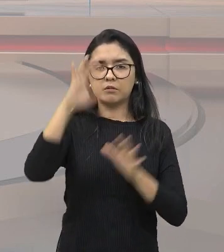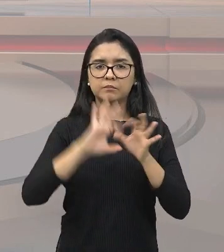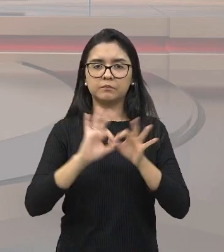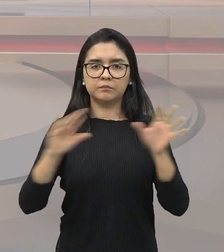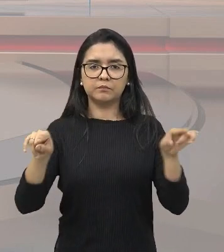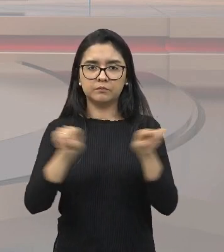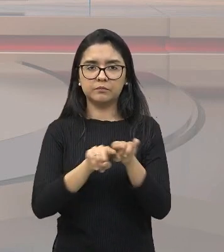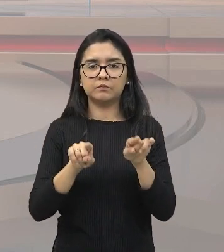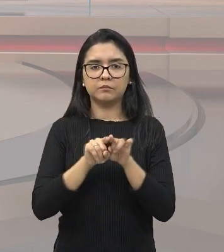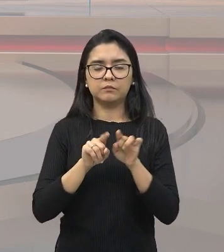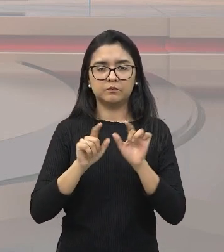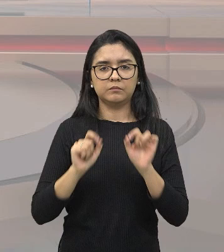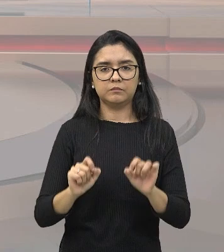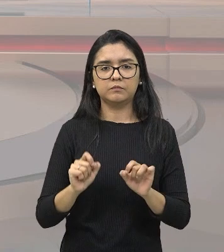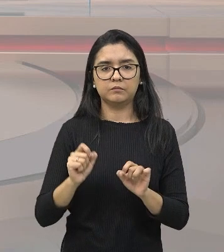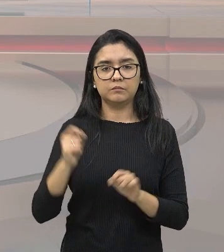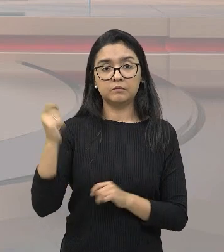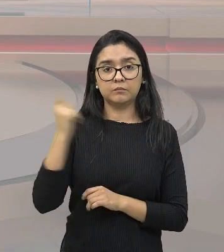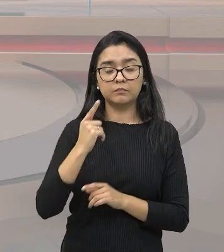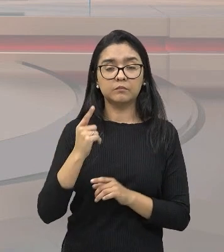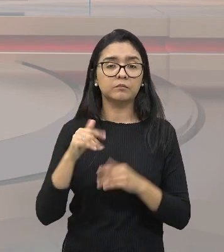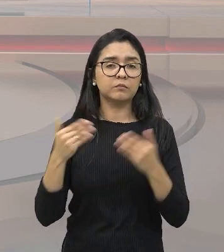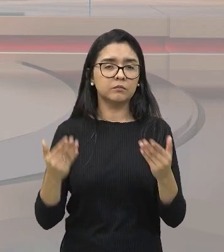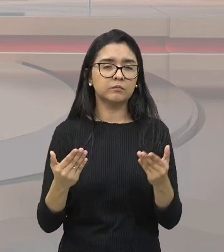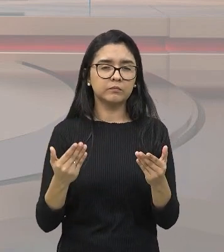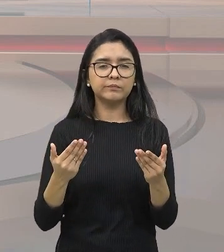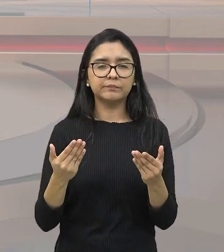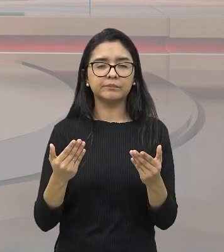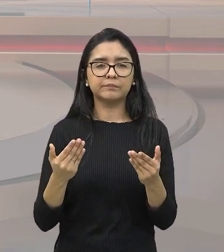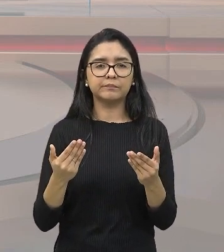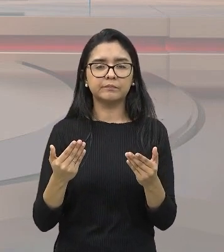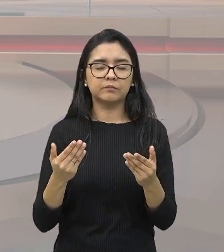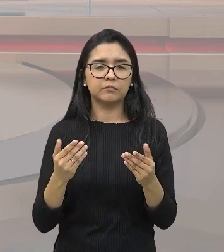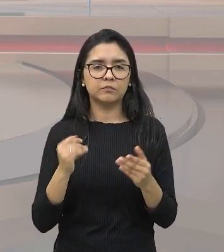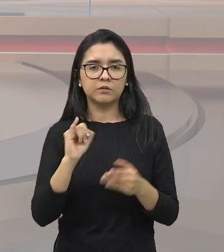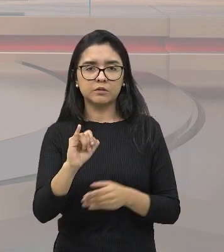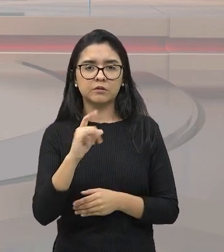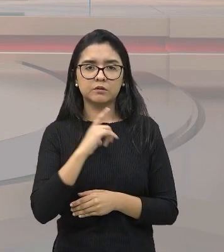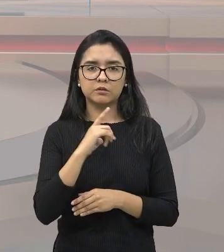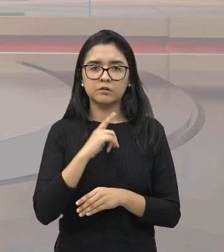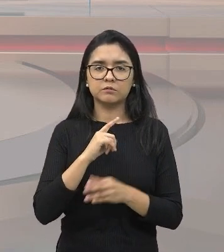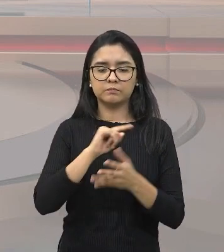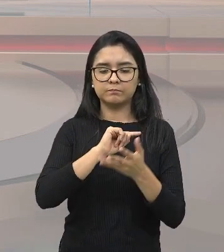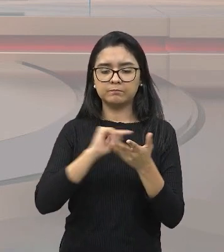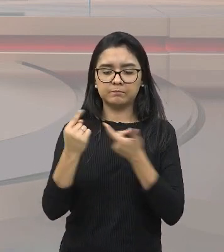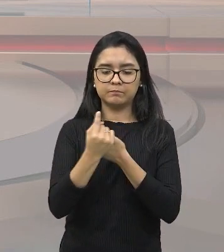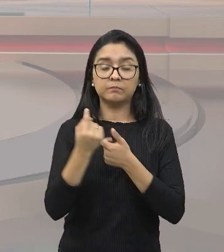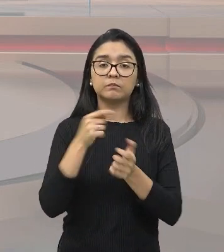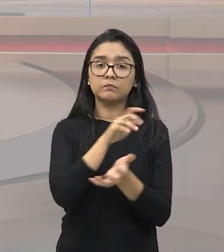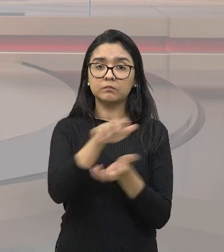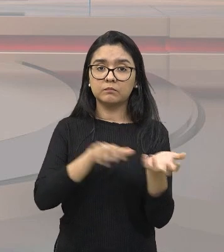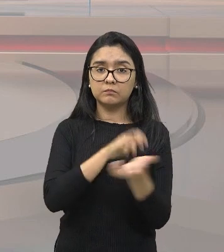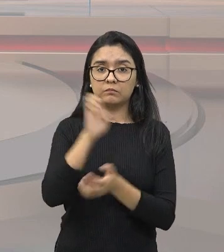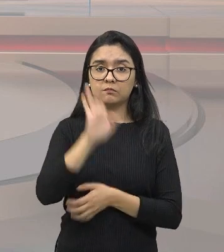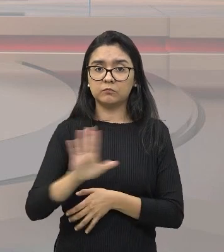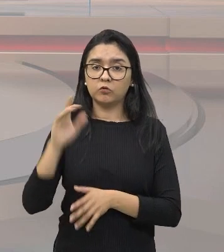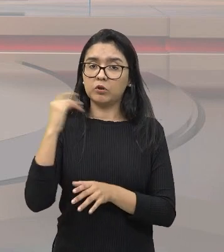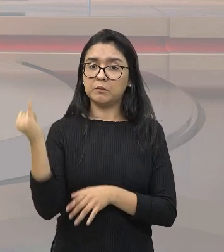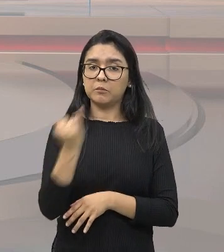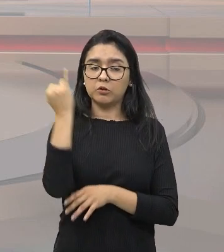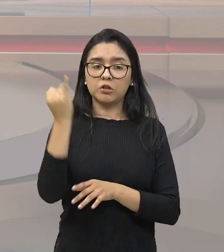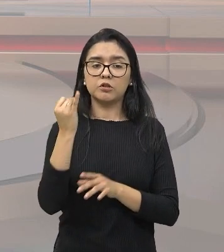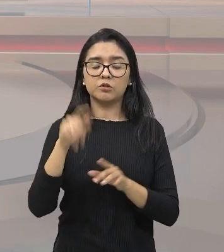ideais iluministas. Então, adivinha, se essas revoluções europeias foram tão importantes a ponto de